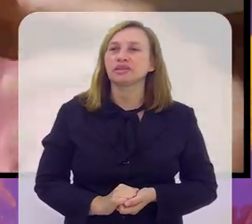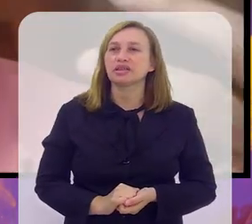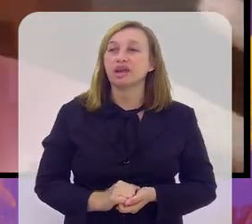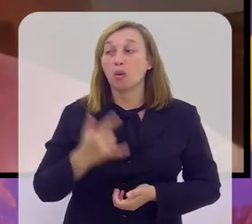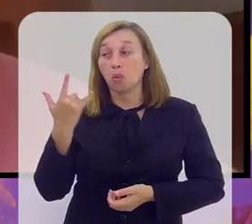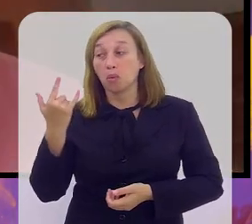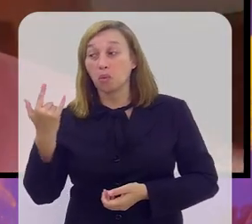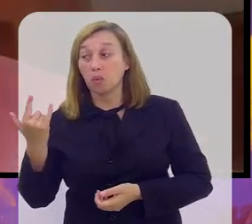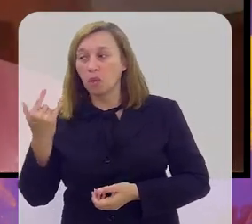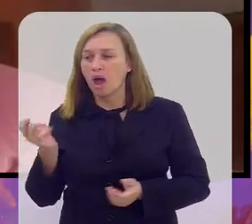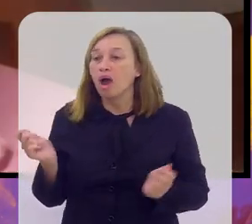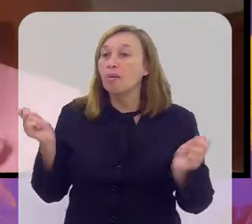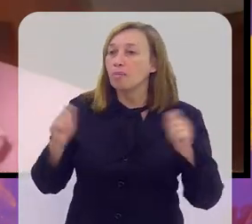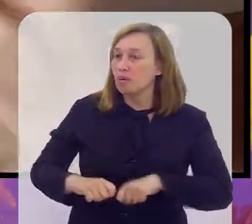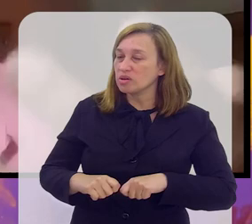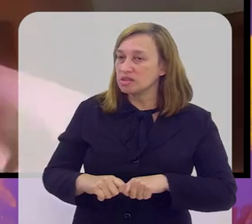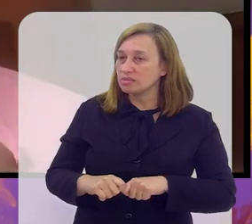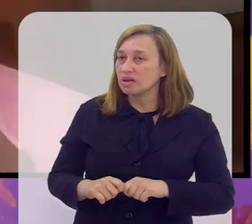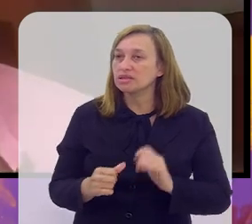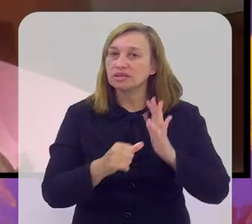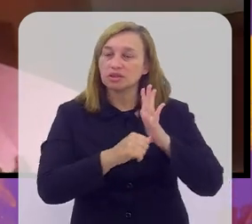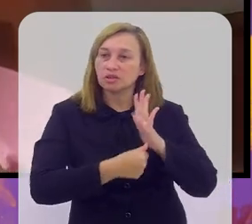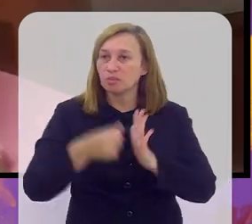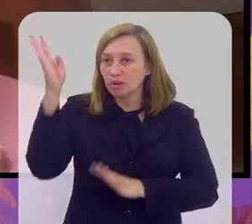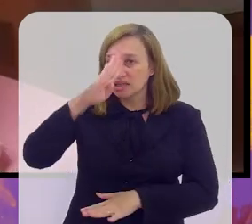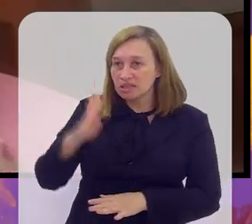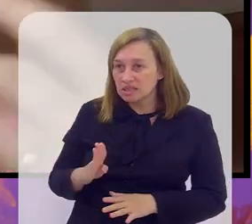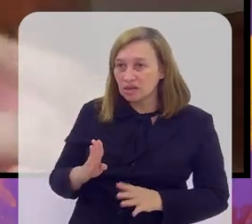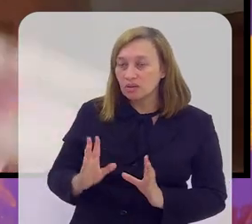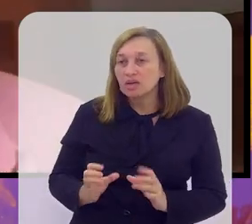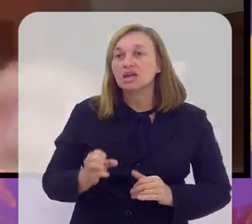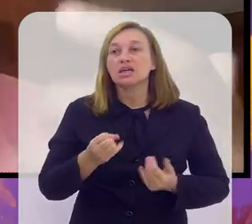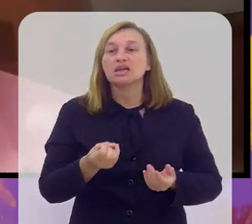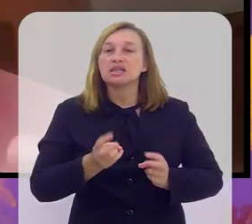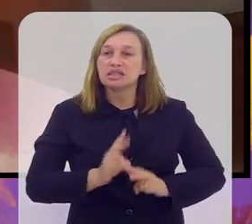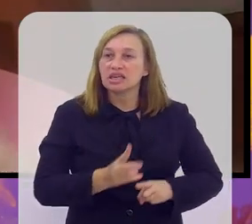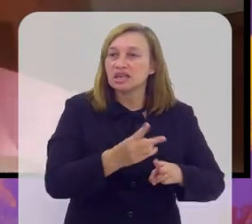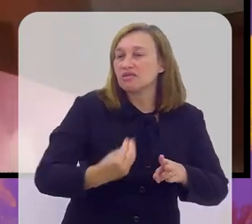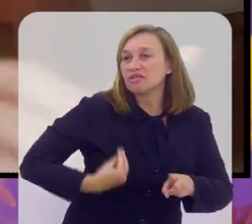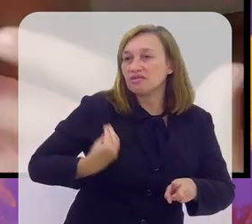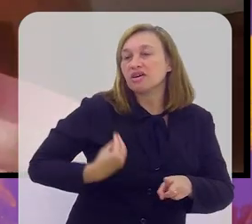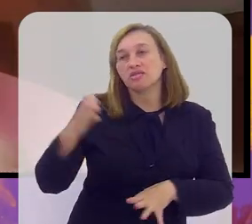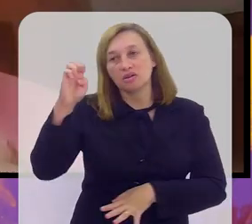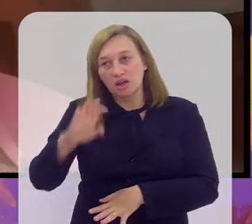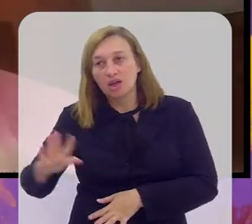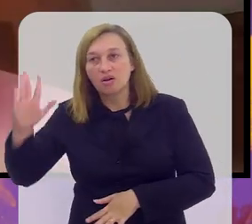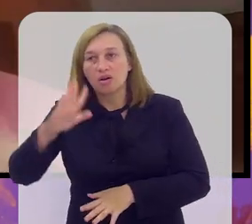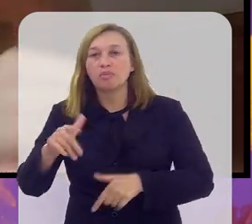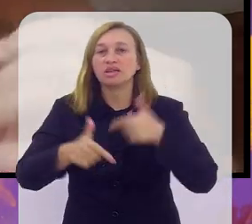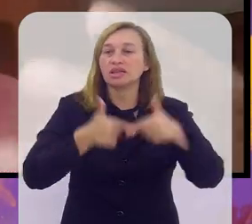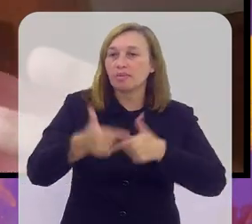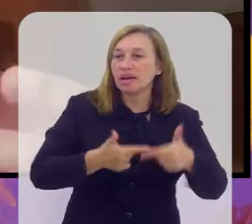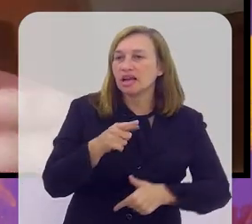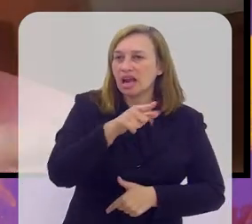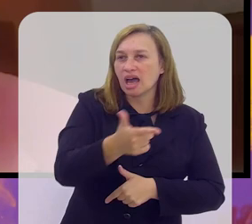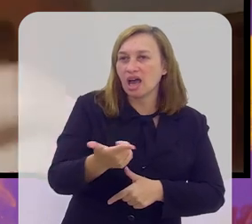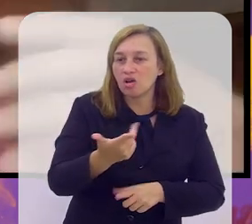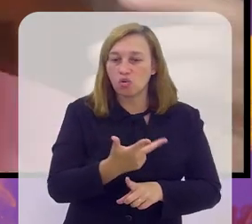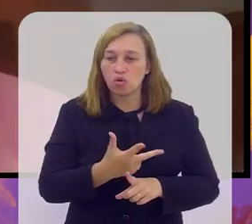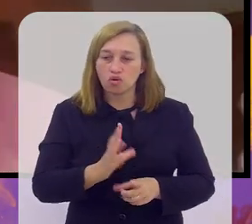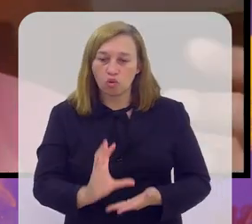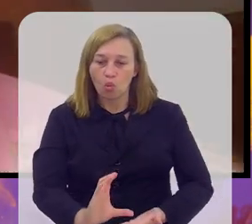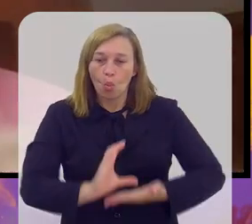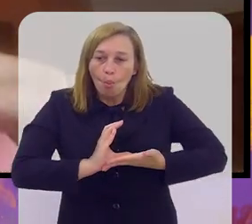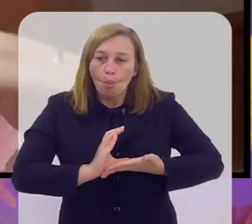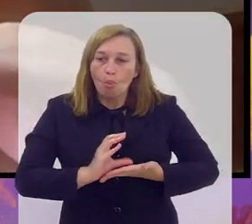esteja seduzido pela possibilidade de dirigir a seleção brasileira, seguir morando na Europa, trabalhando lá, em alta performance, ganhando